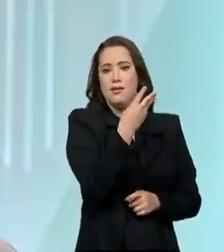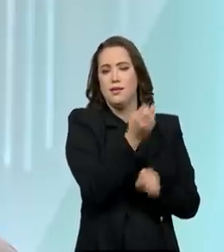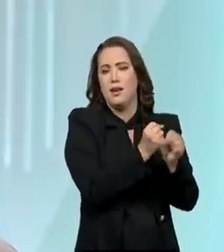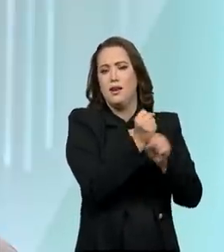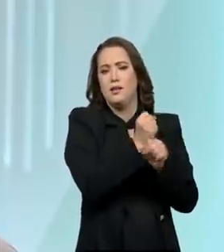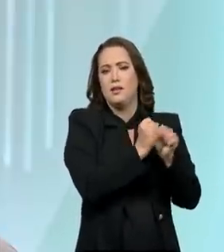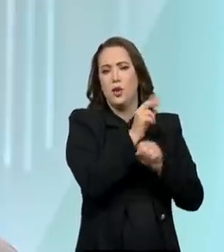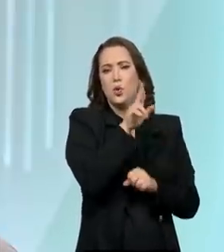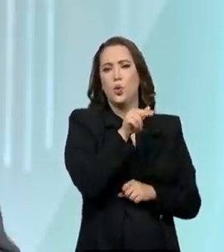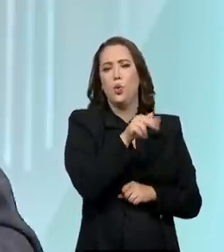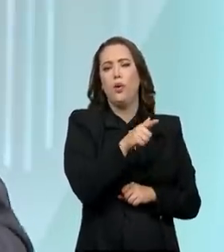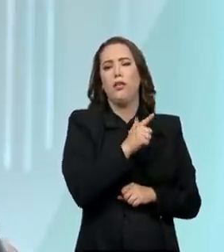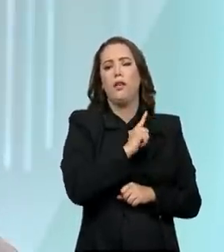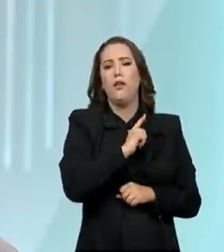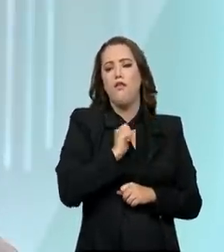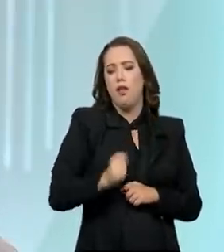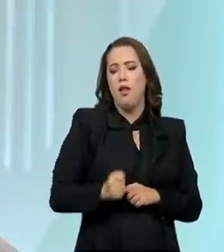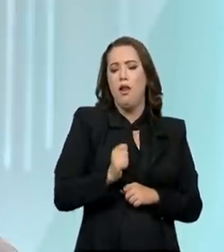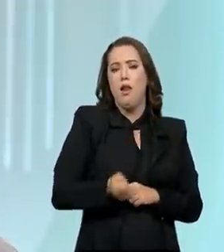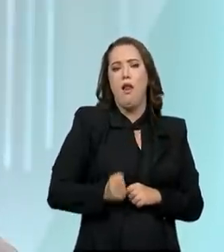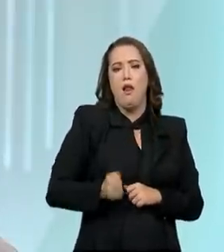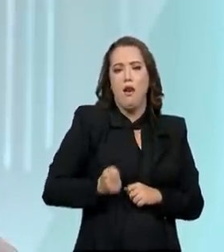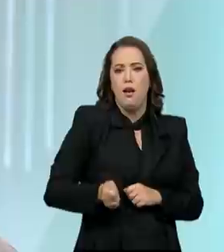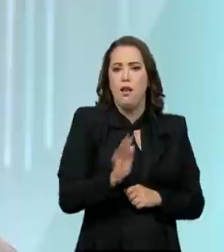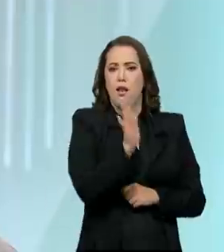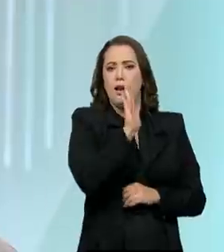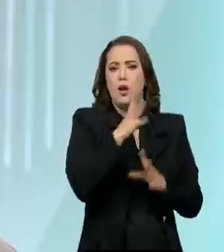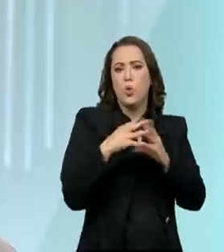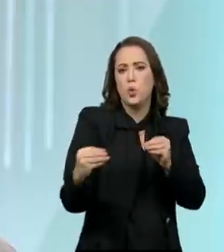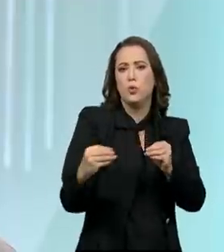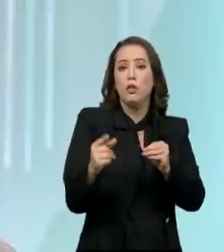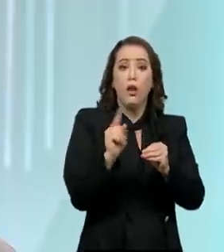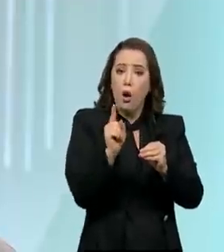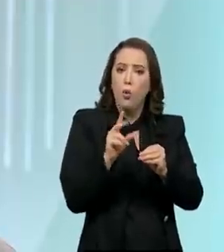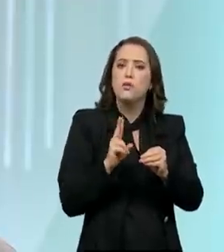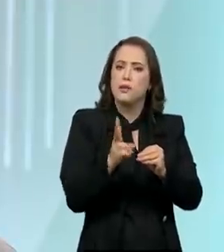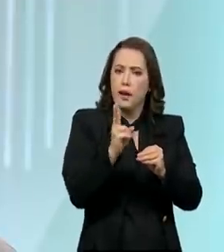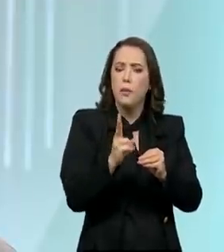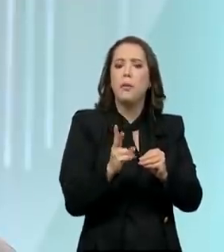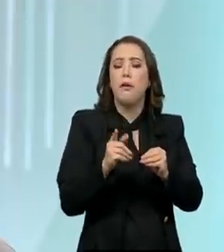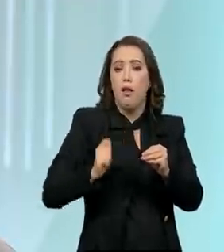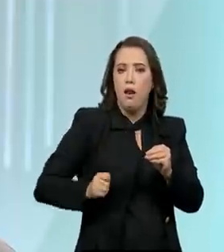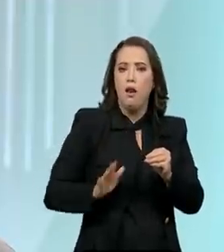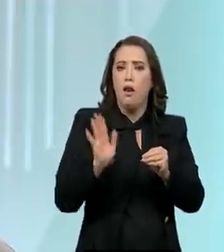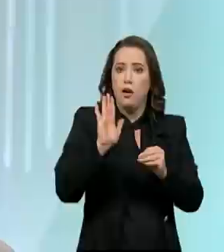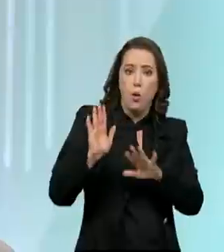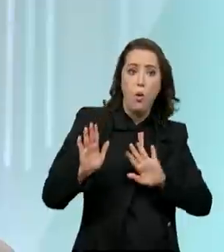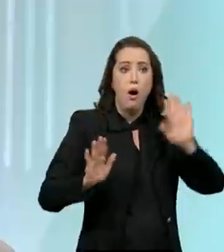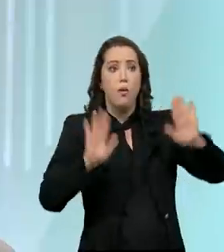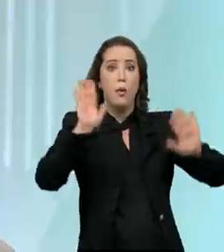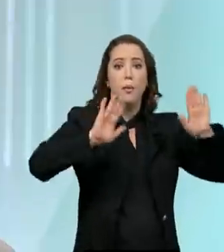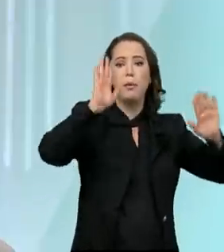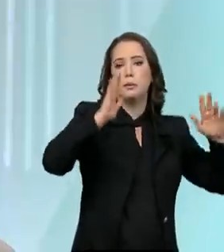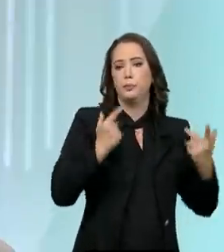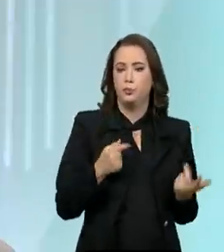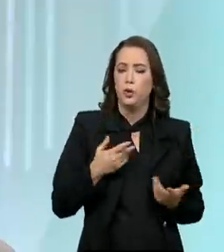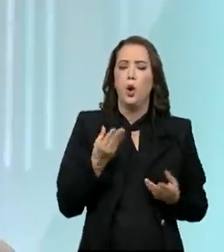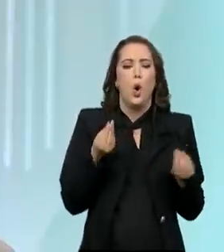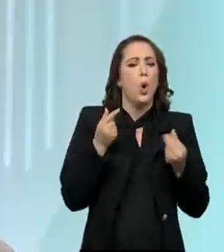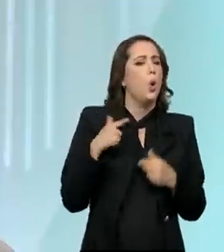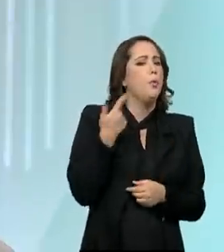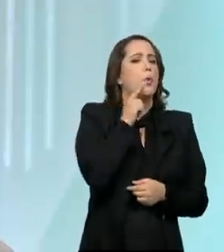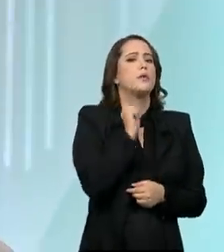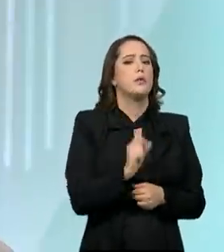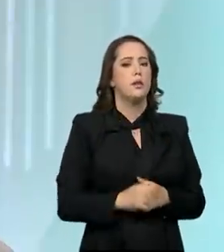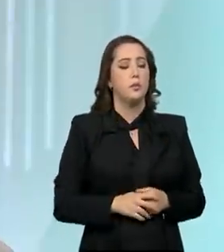nenhum leilão vazio. Muito pelo contrário. Grande maioria dos leilões, muito demandados. E como é que a gente fez isso? Segurança jurídica, que você falou,